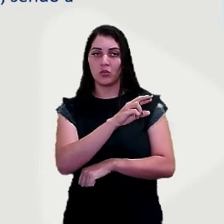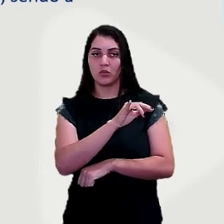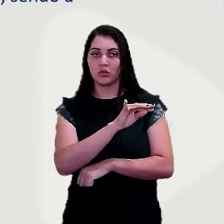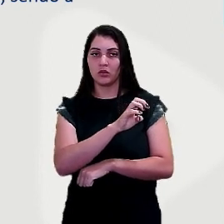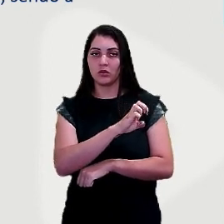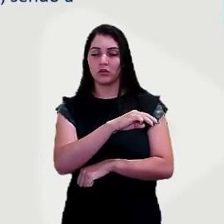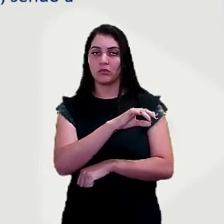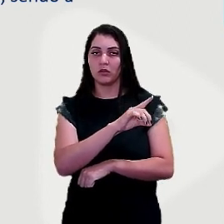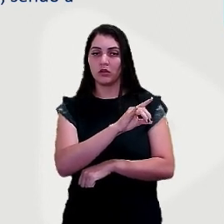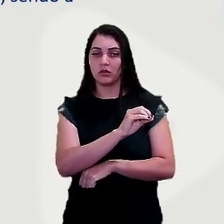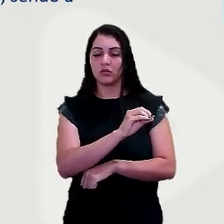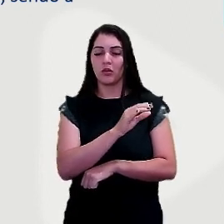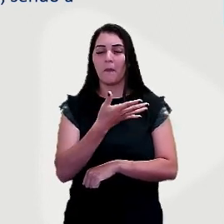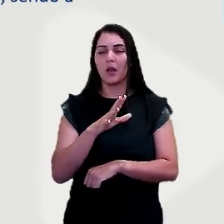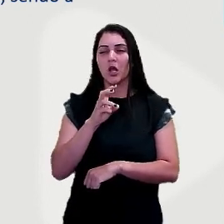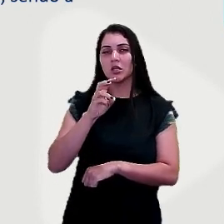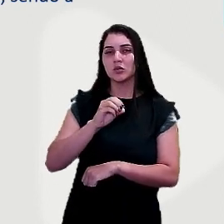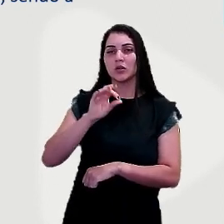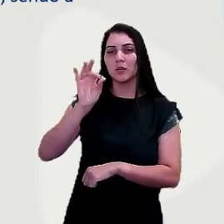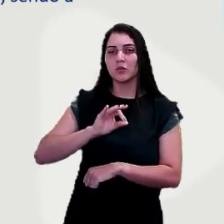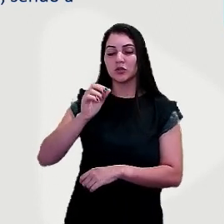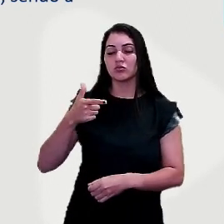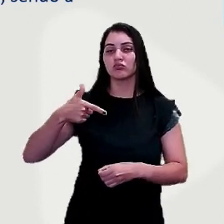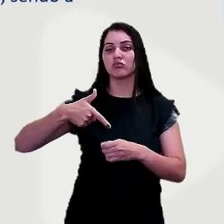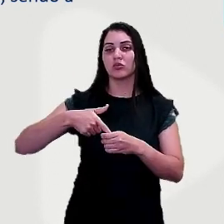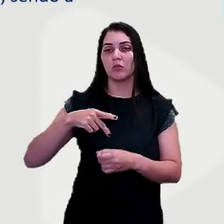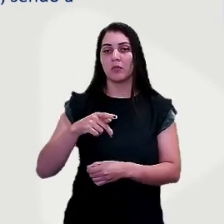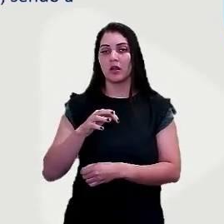pela produção de cerca de 50% do petróleo mundial.